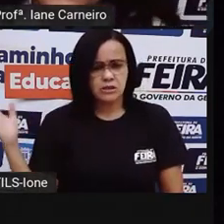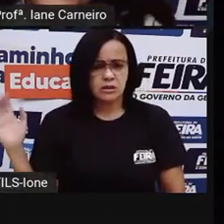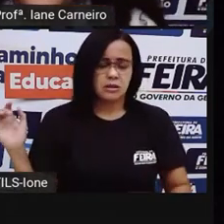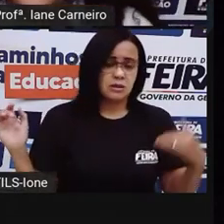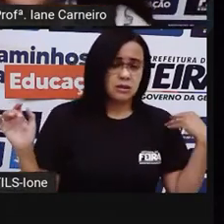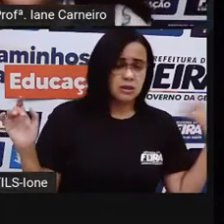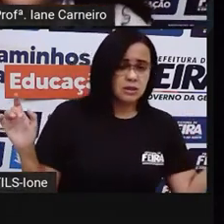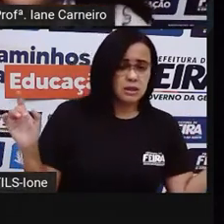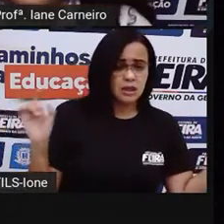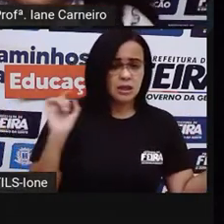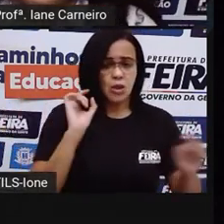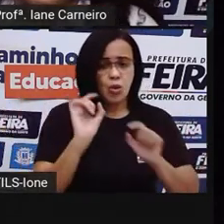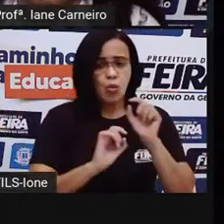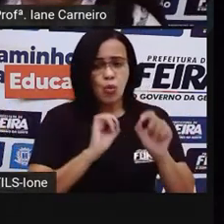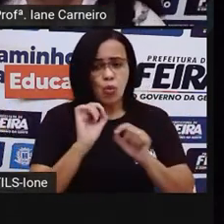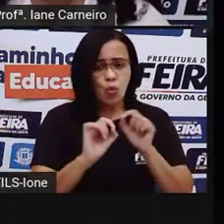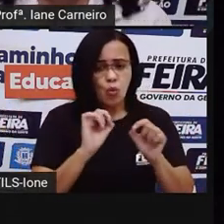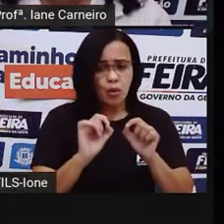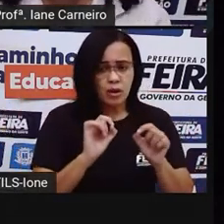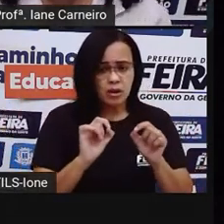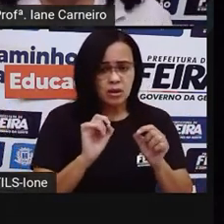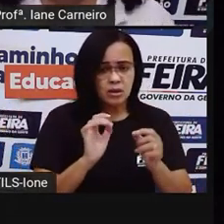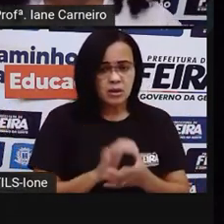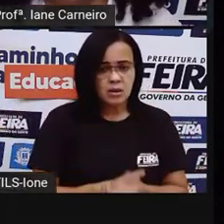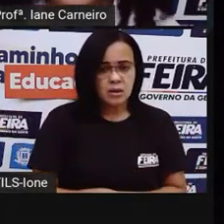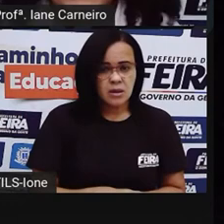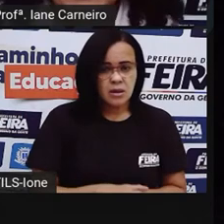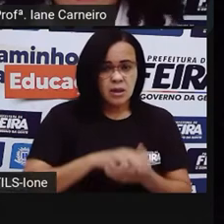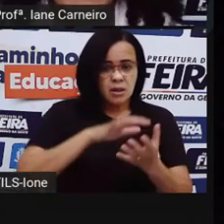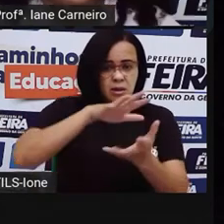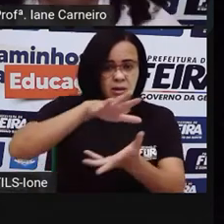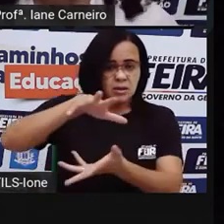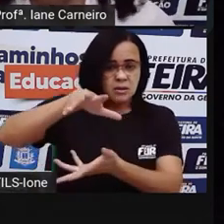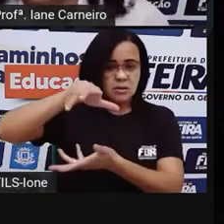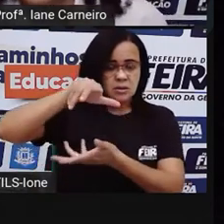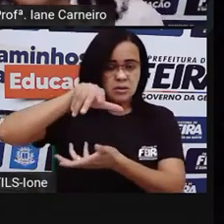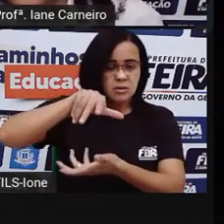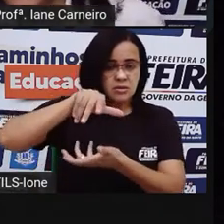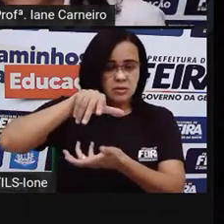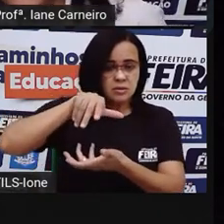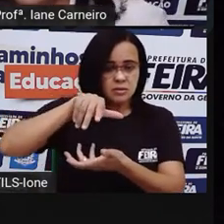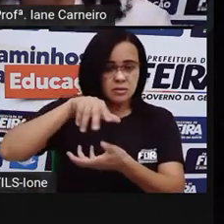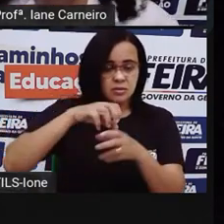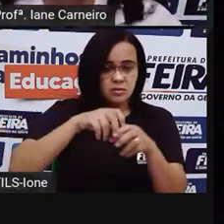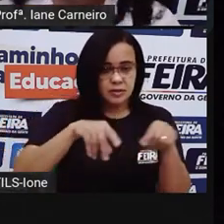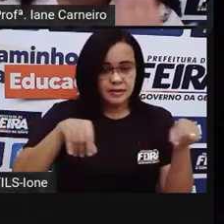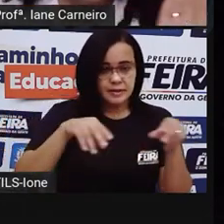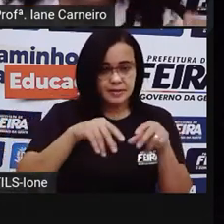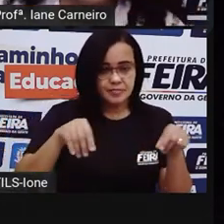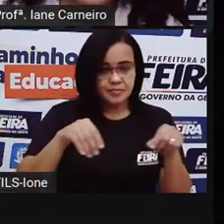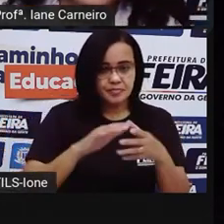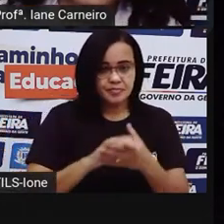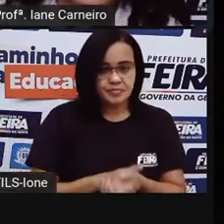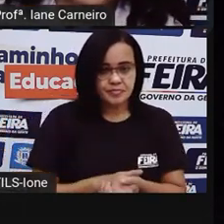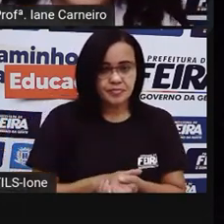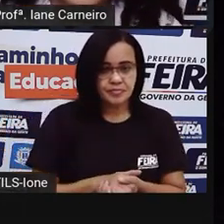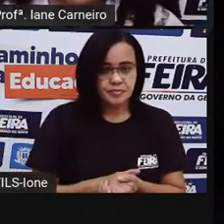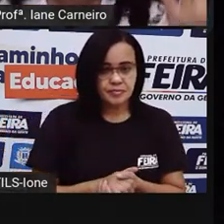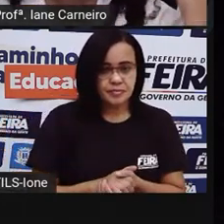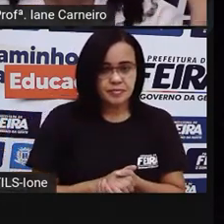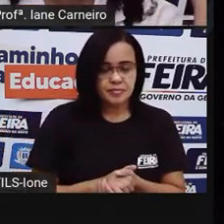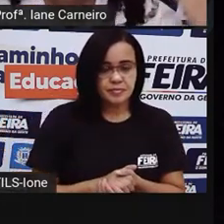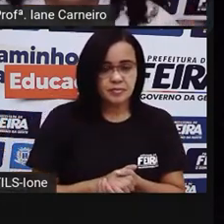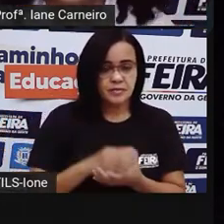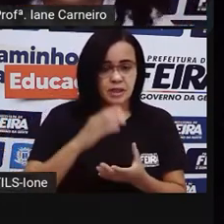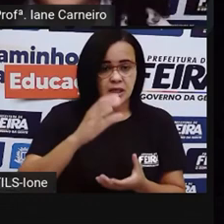do livro? Então, o globo terrestre agora vai estar à direita do livro e a maçã vai estar